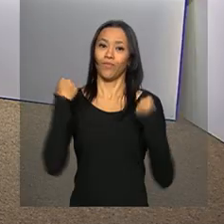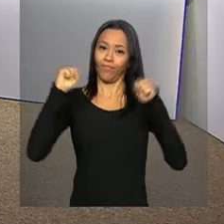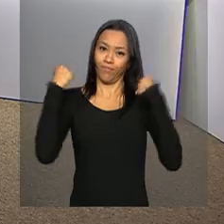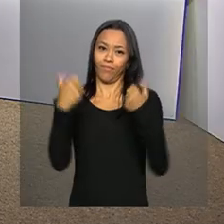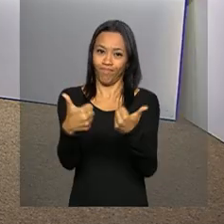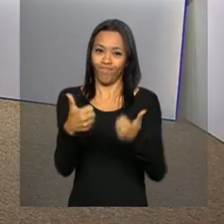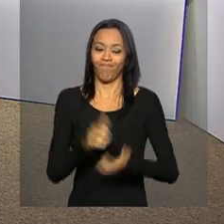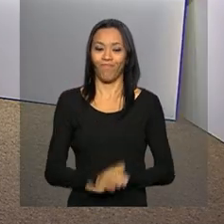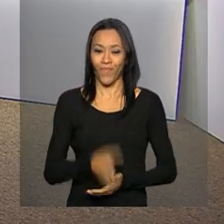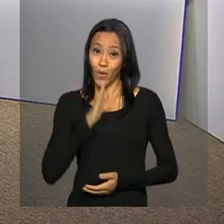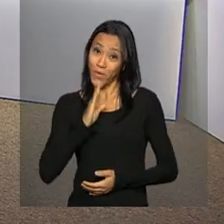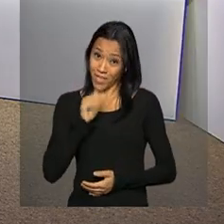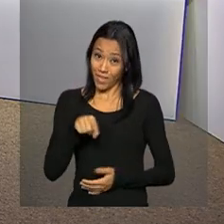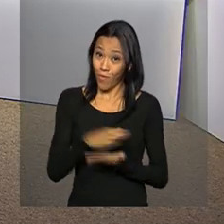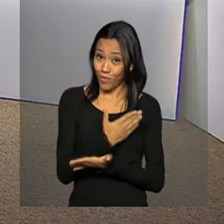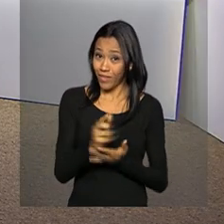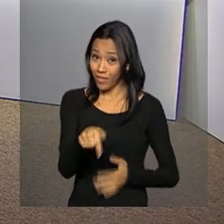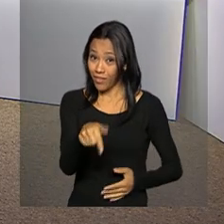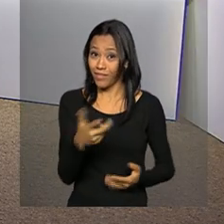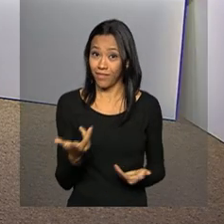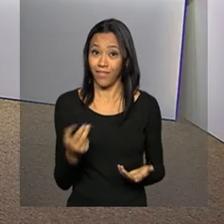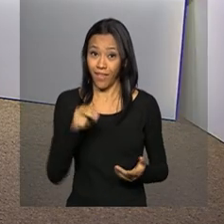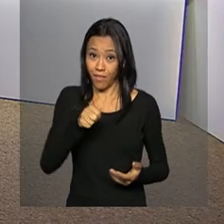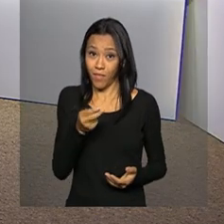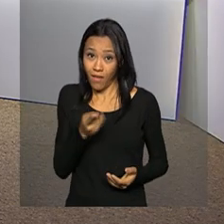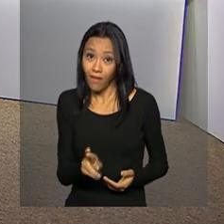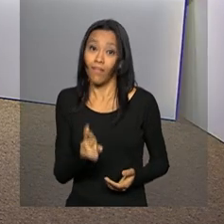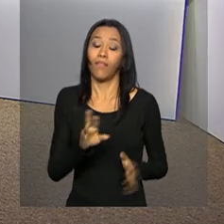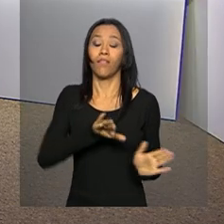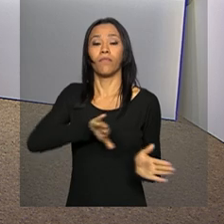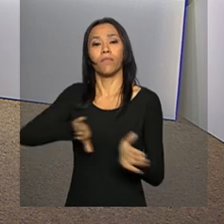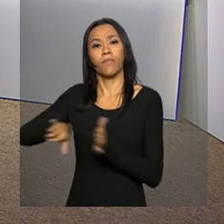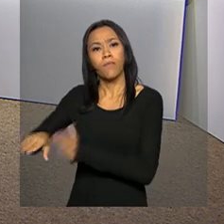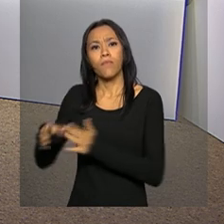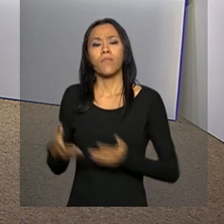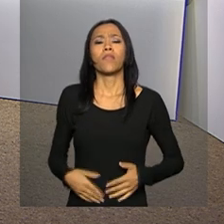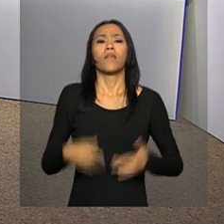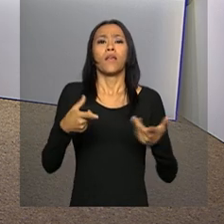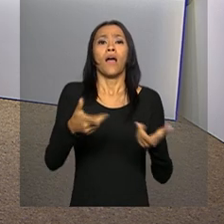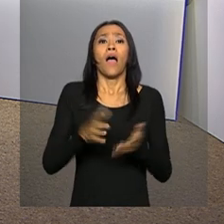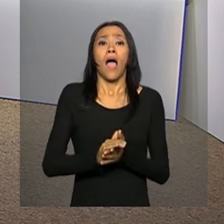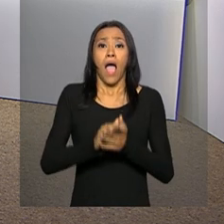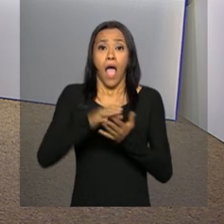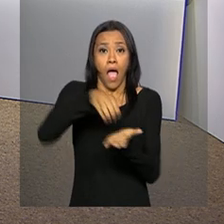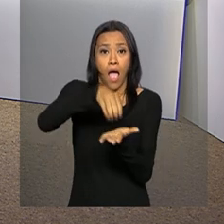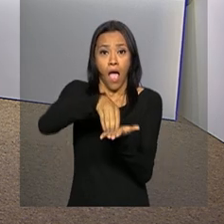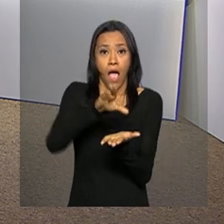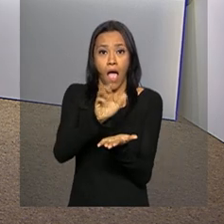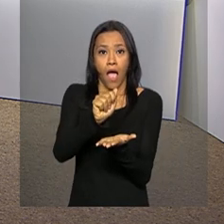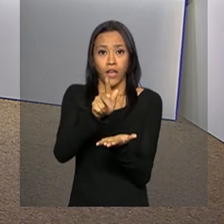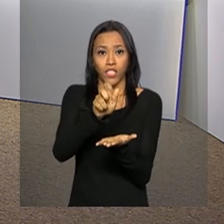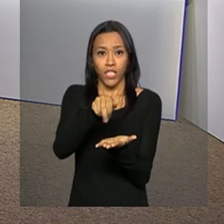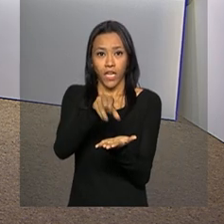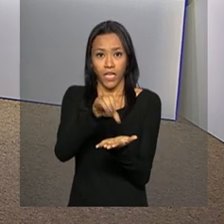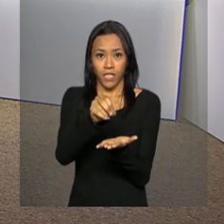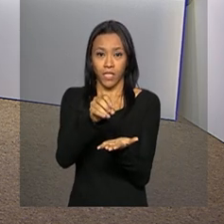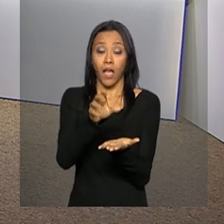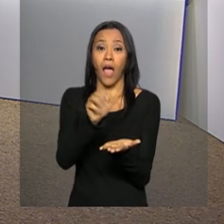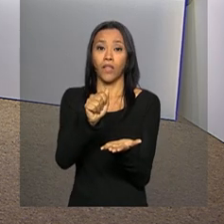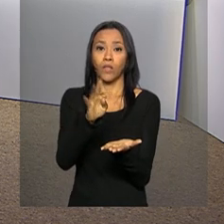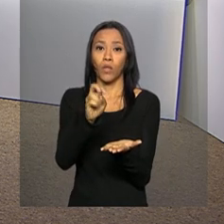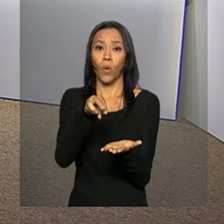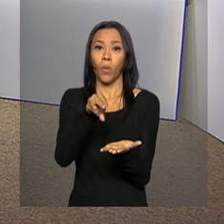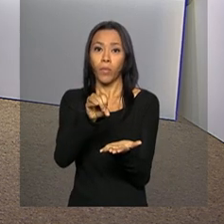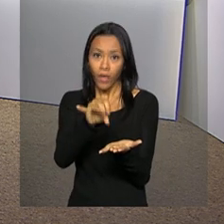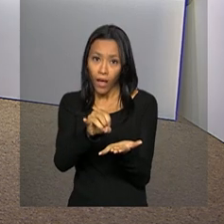Obrigado. Conheço alguns aqui na NBR. A Agência Internacional de Energia Atômica anunciou esta semana que vai transferir ao Brasil